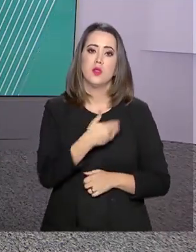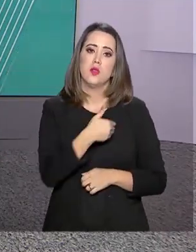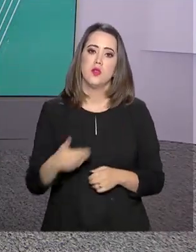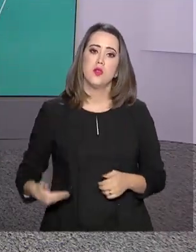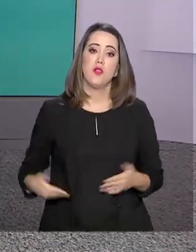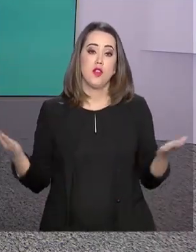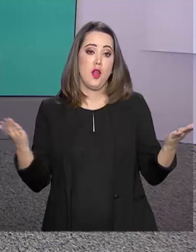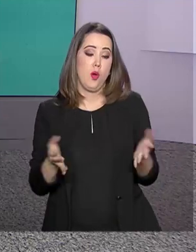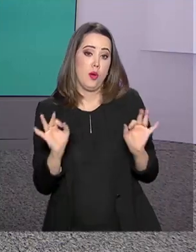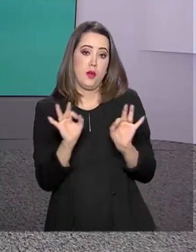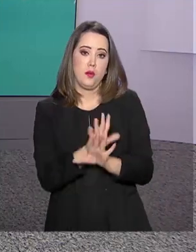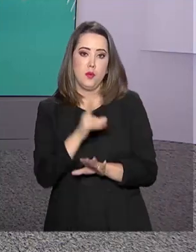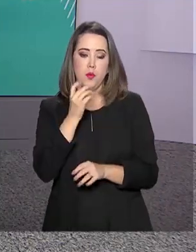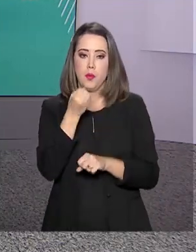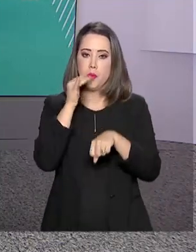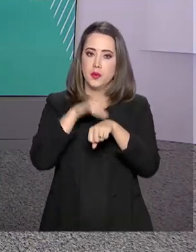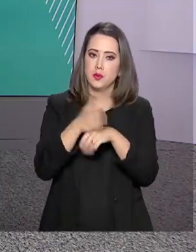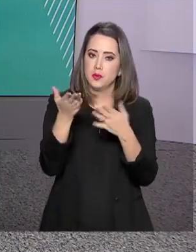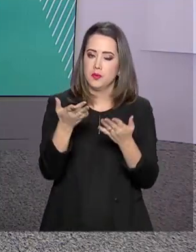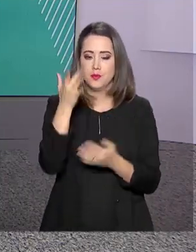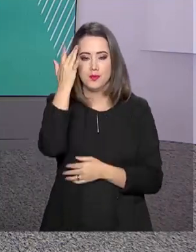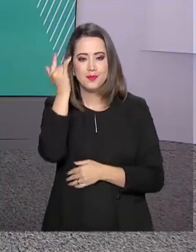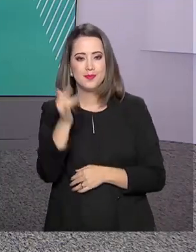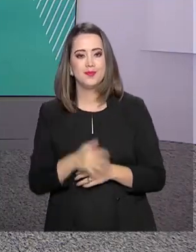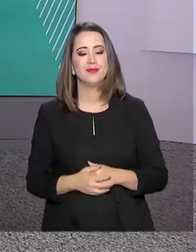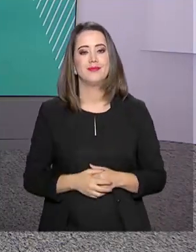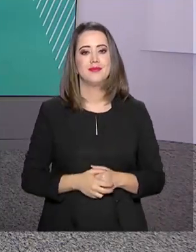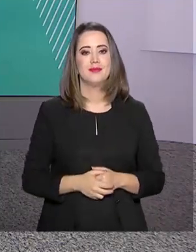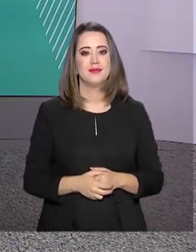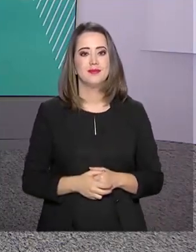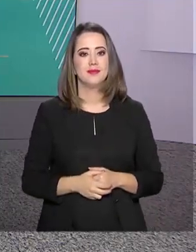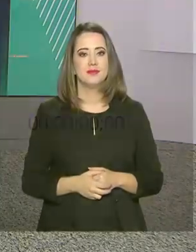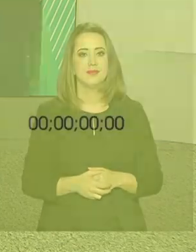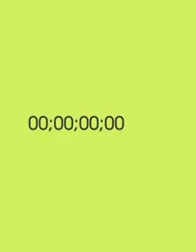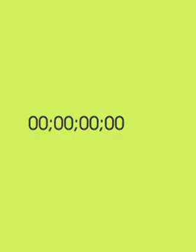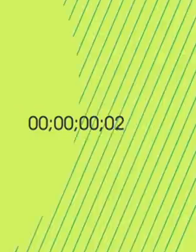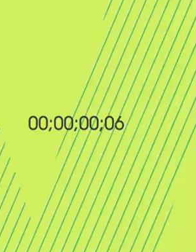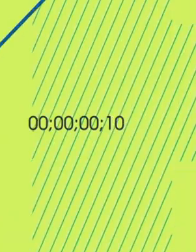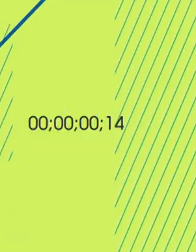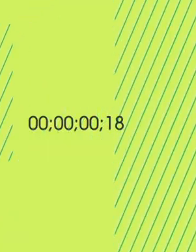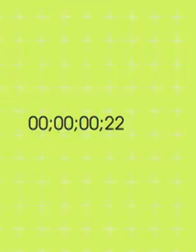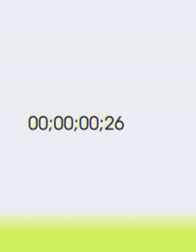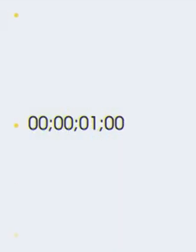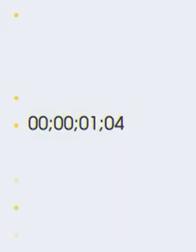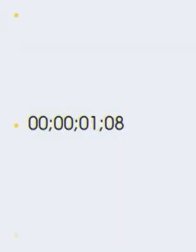o governo agora termina aqui. Uma ótima noite para você, nos vemos amanhã. Uma boa noite.